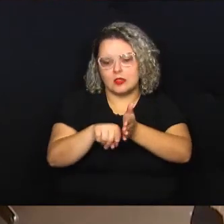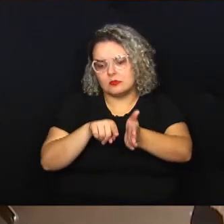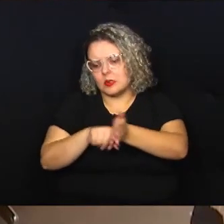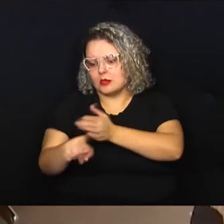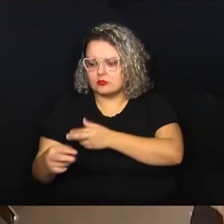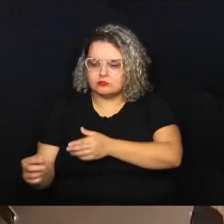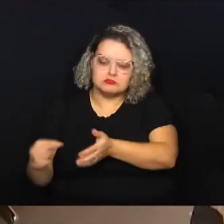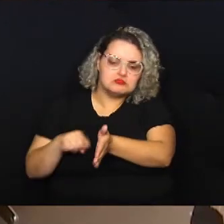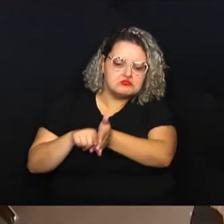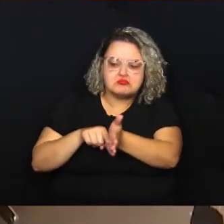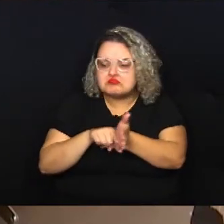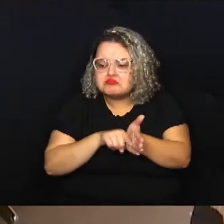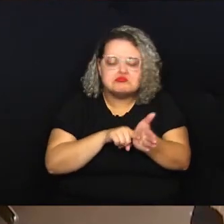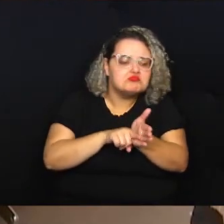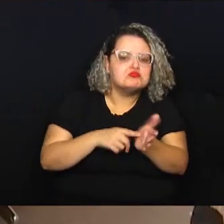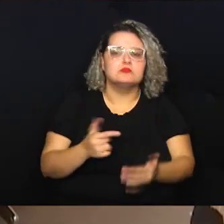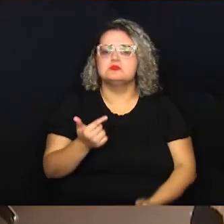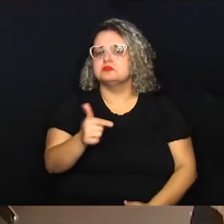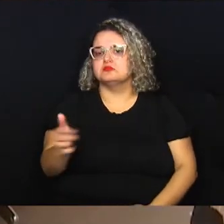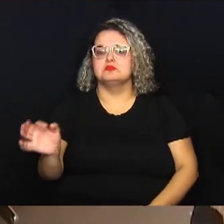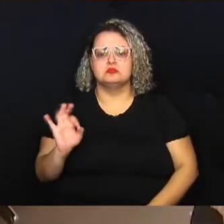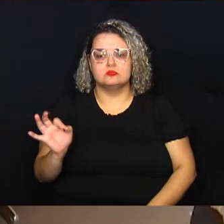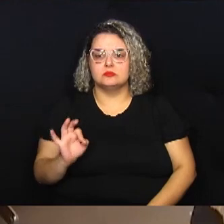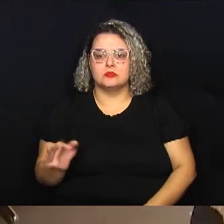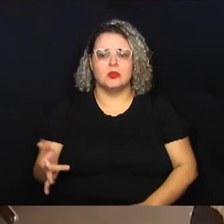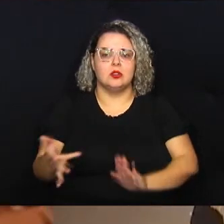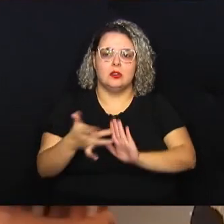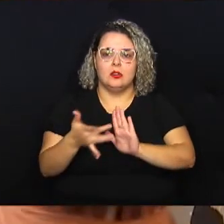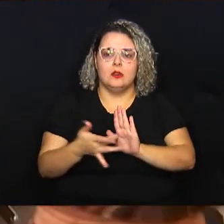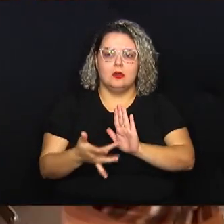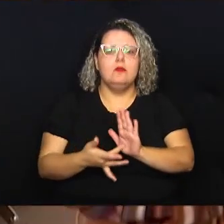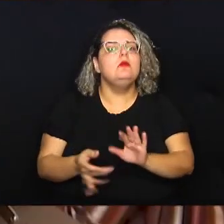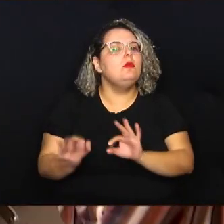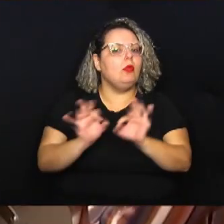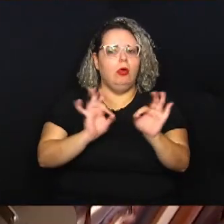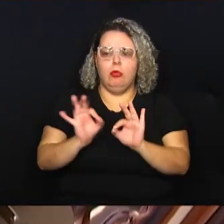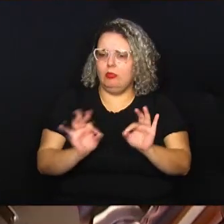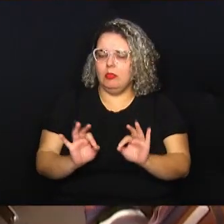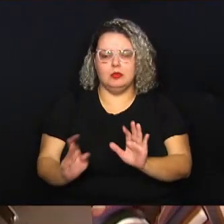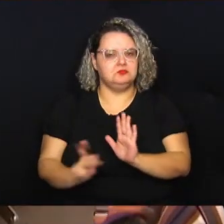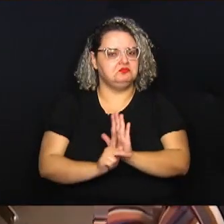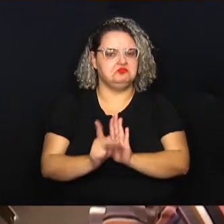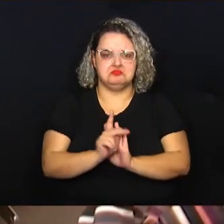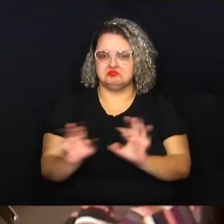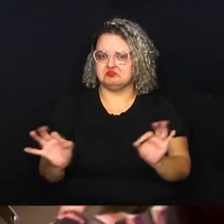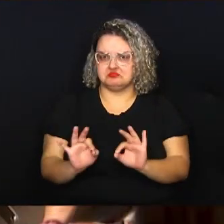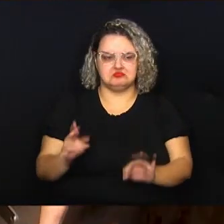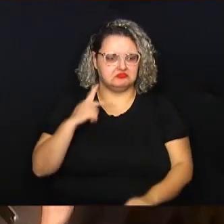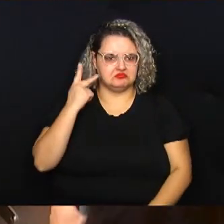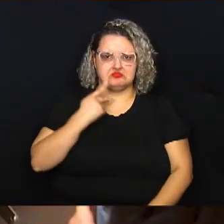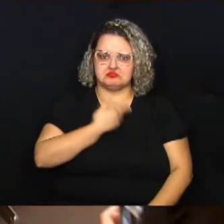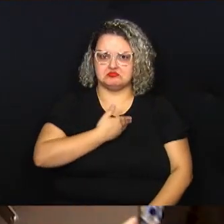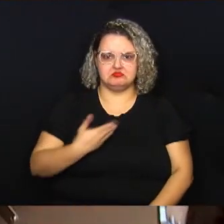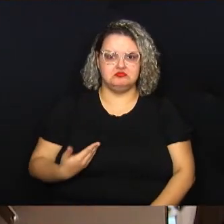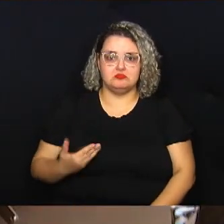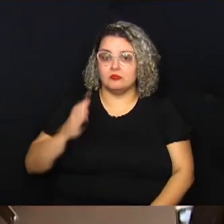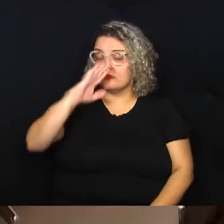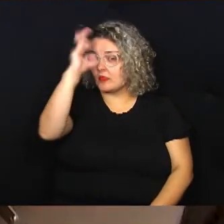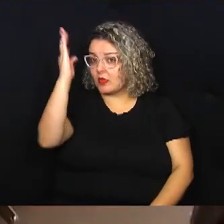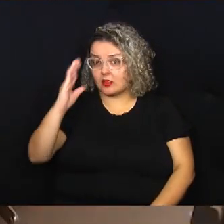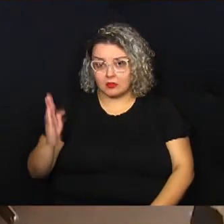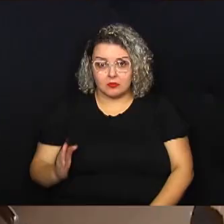pesquisar e não havia nenhum protocolo, nenhum projeto legislativo, nenhuma política pública no Brasil